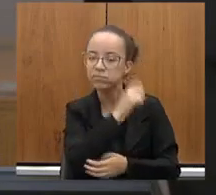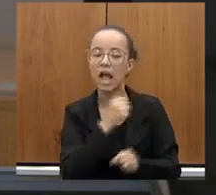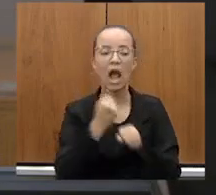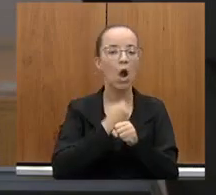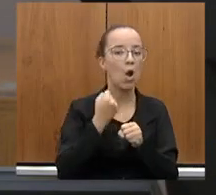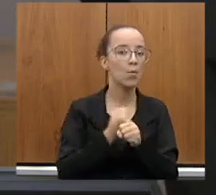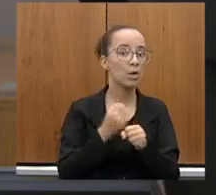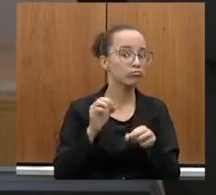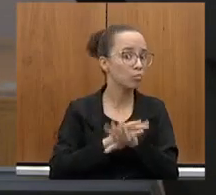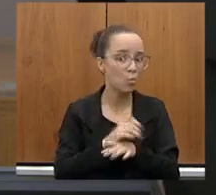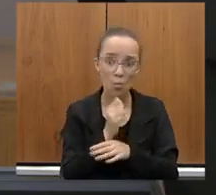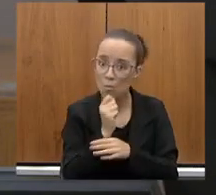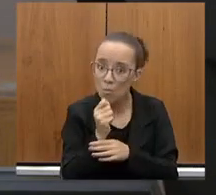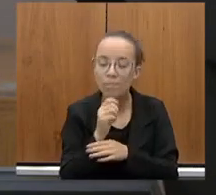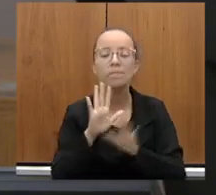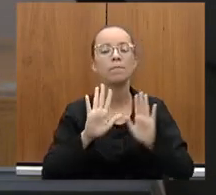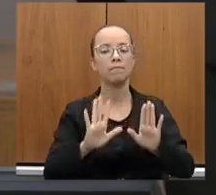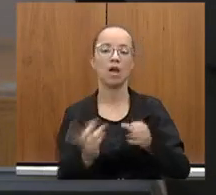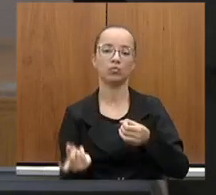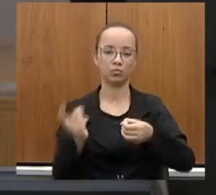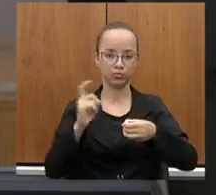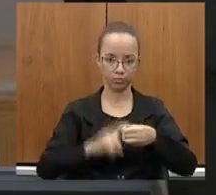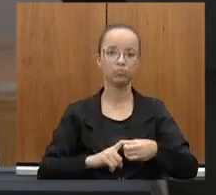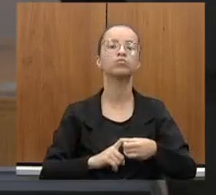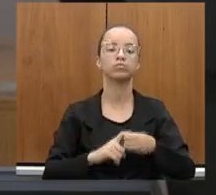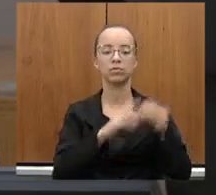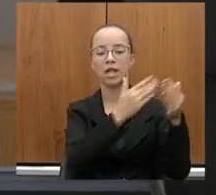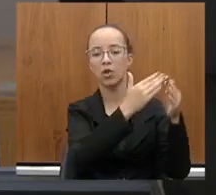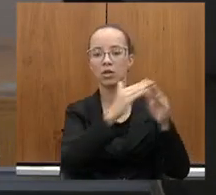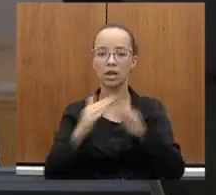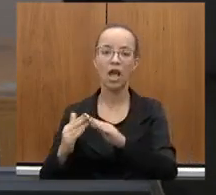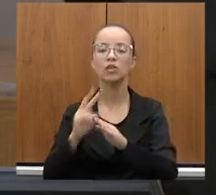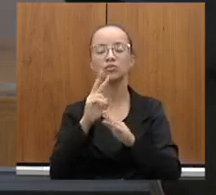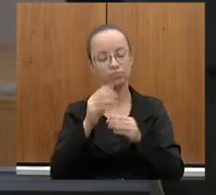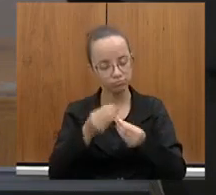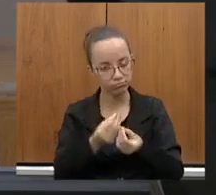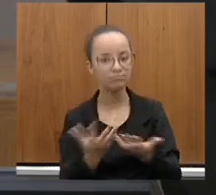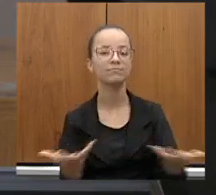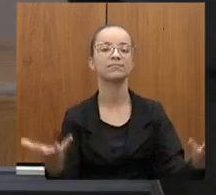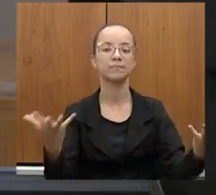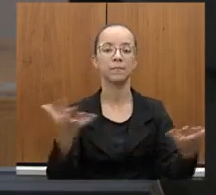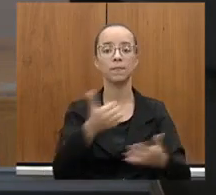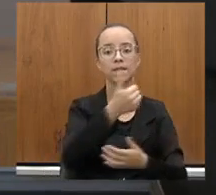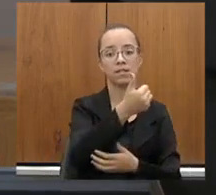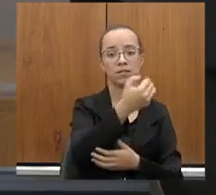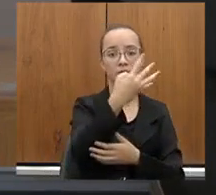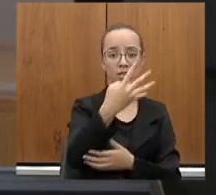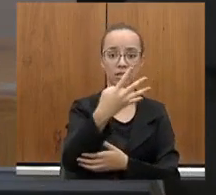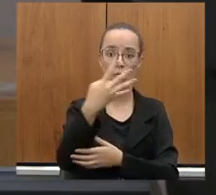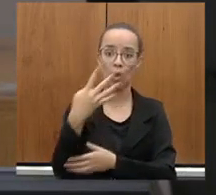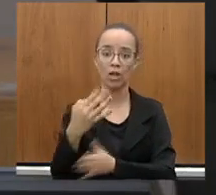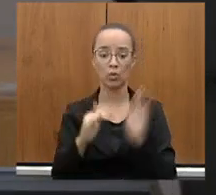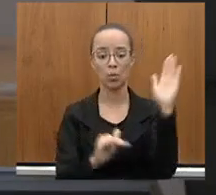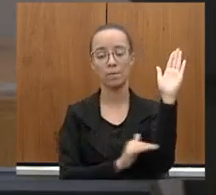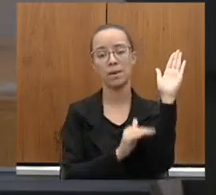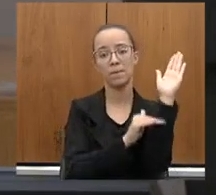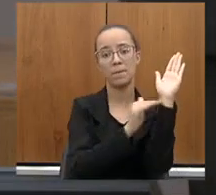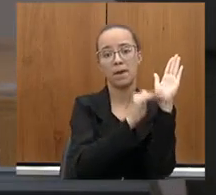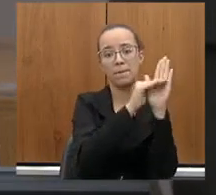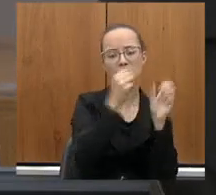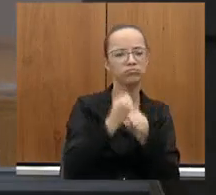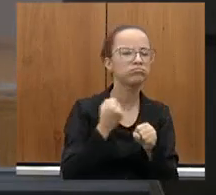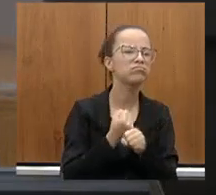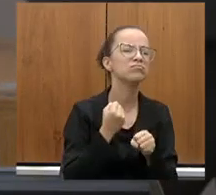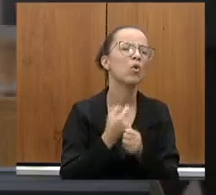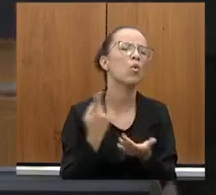realizada, e isso foi retomado, e as unidades foram entregues, e temos mais 144 apartamentos em execução, com